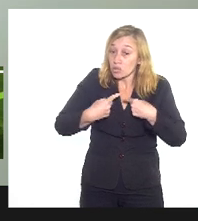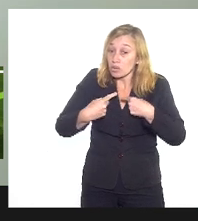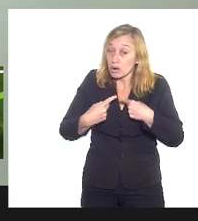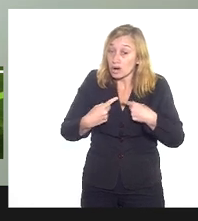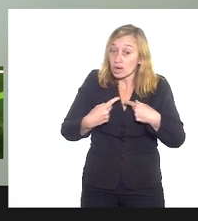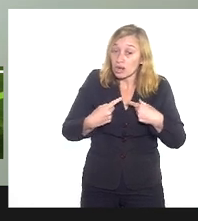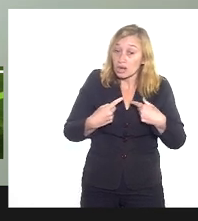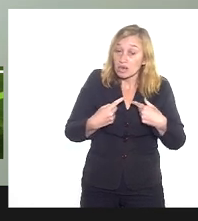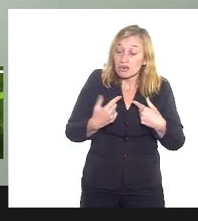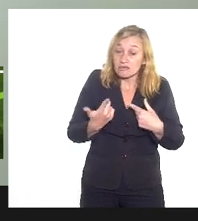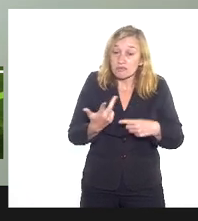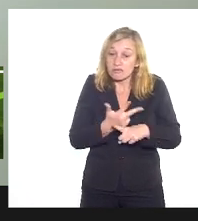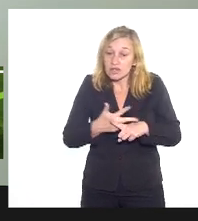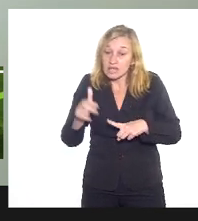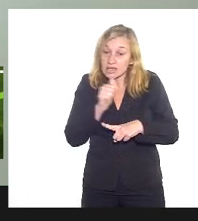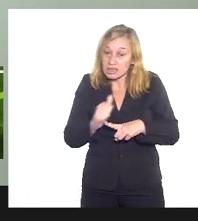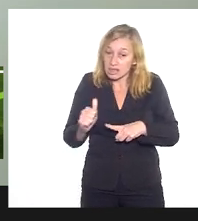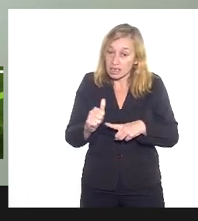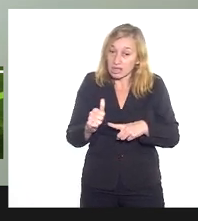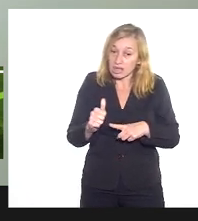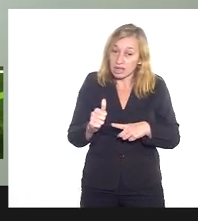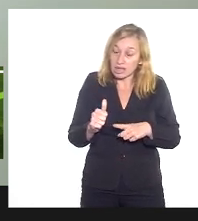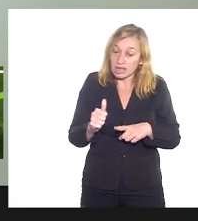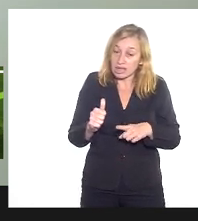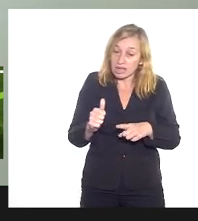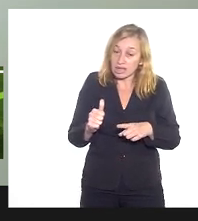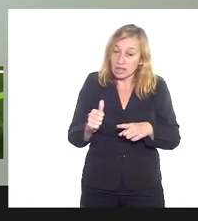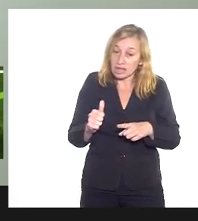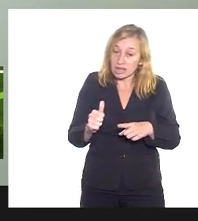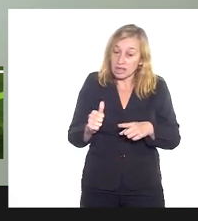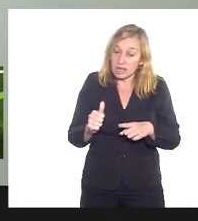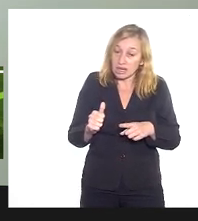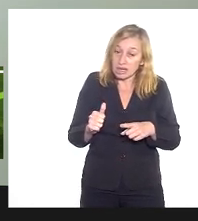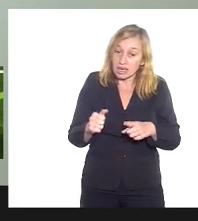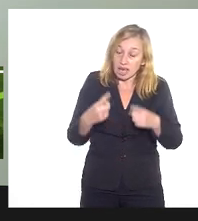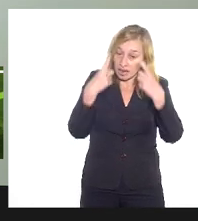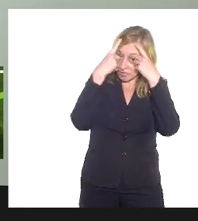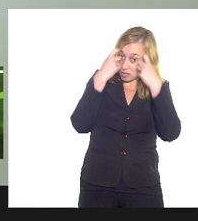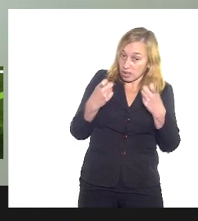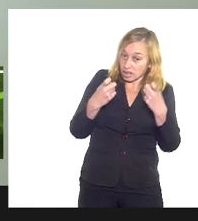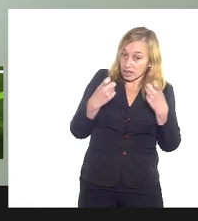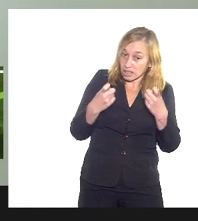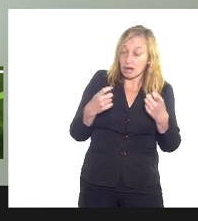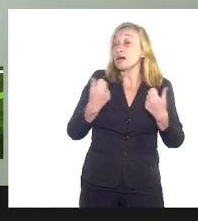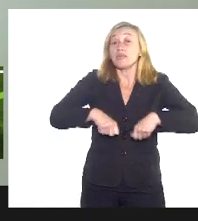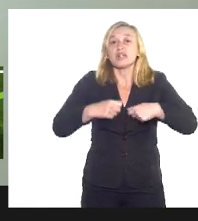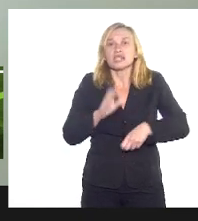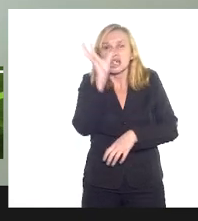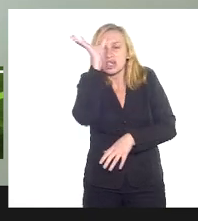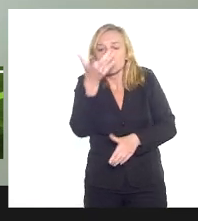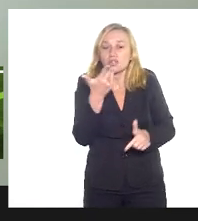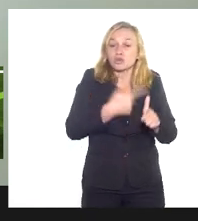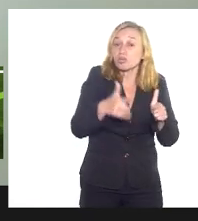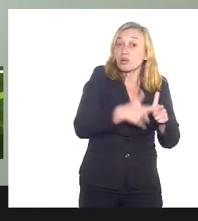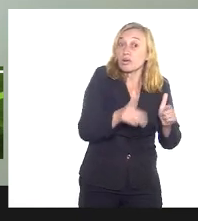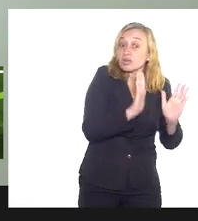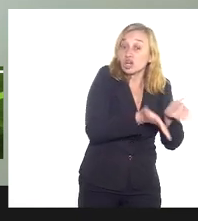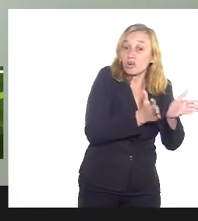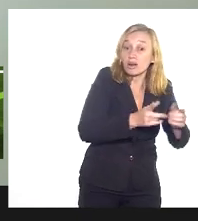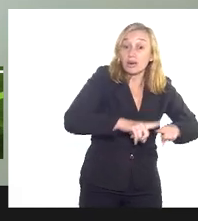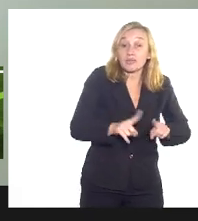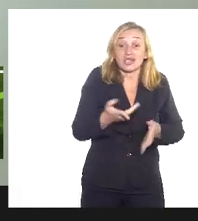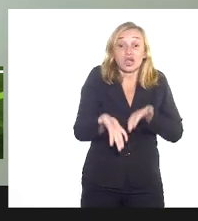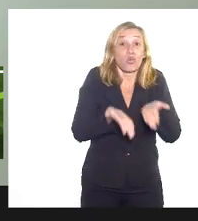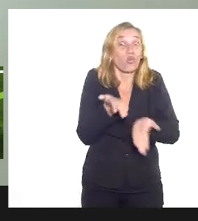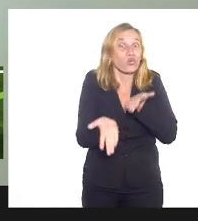intolerância, que na verdade é um desrespeito, a gente precisa resolver os problemas atuais, mas precisa tratar a causa,